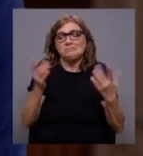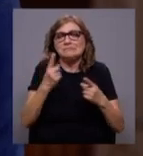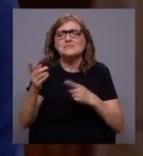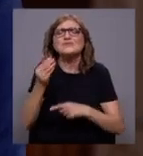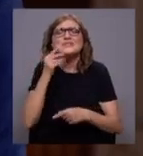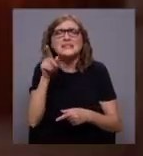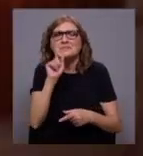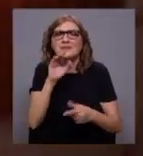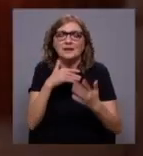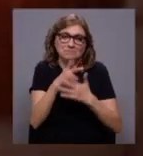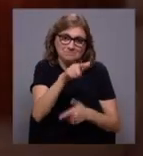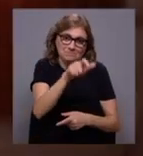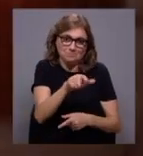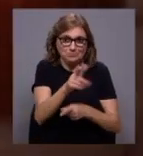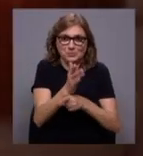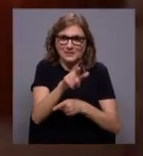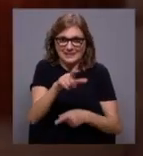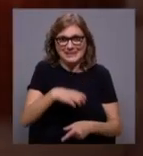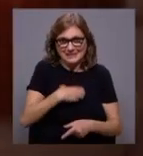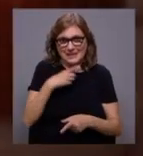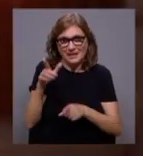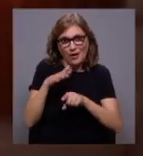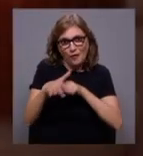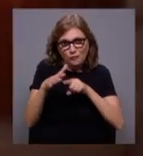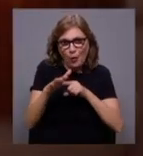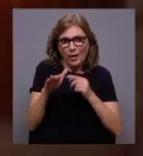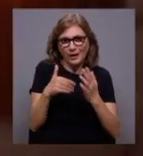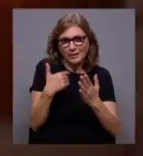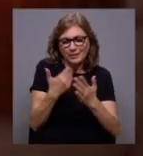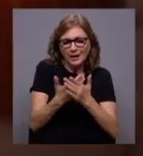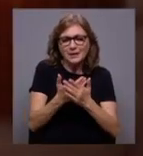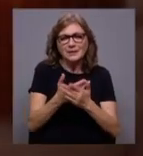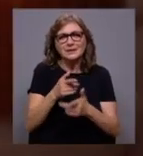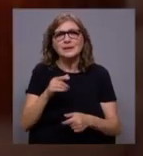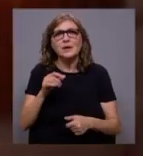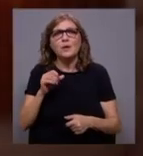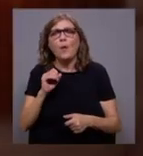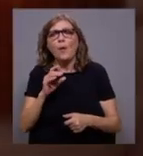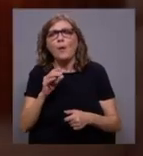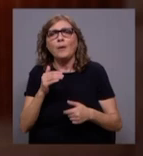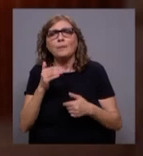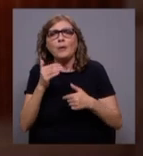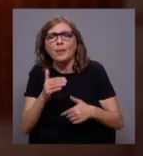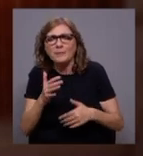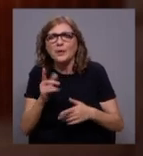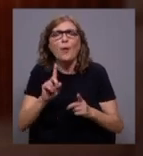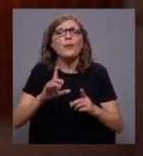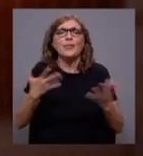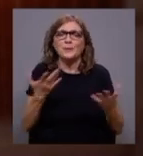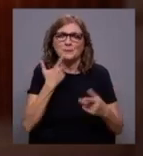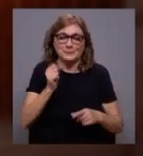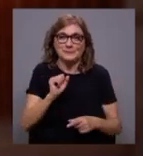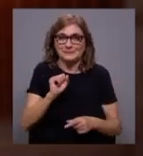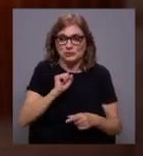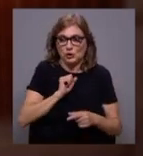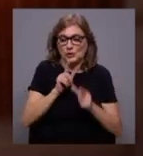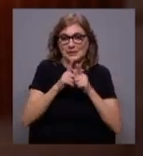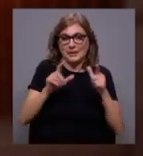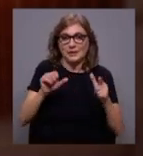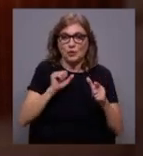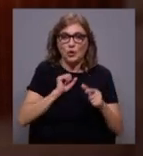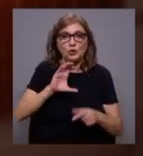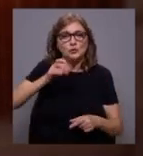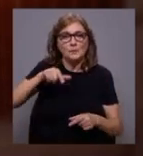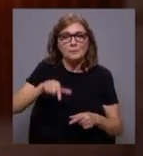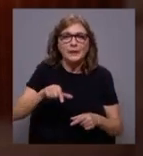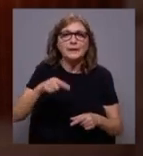ponto é que, e no seu caso pessoal, sentiu essa influência e esse condicionalismo ou não? Nós, na nossa língua e no nosso país,